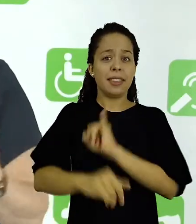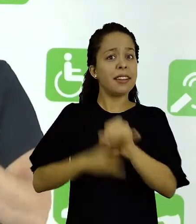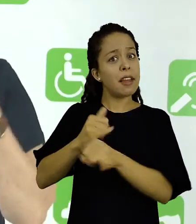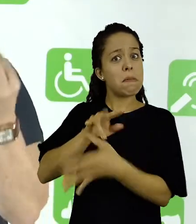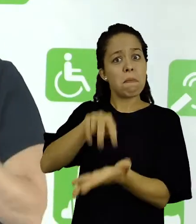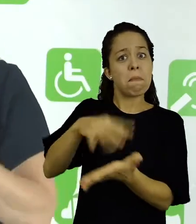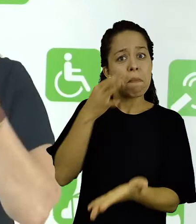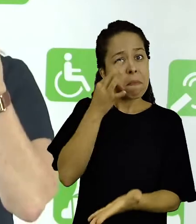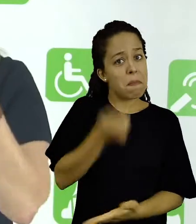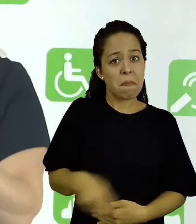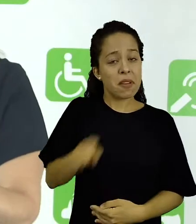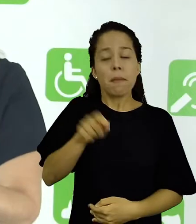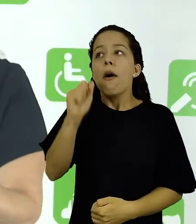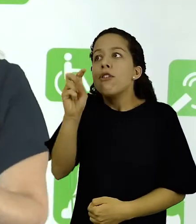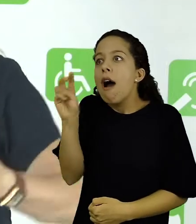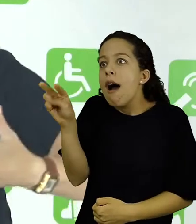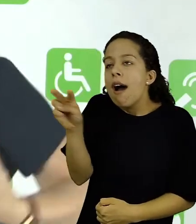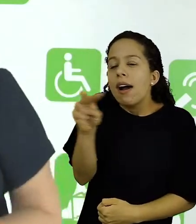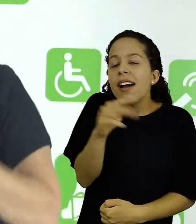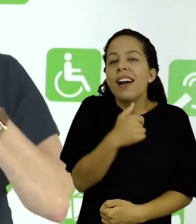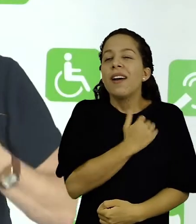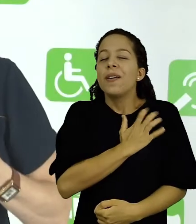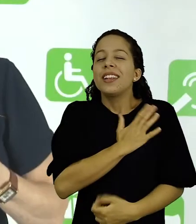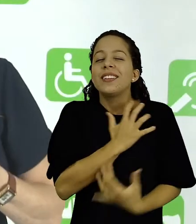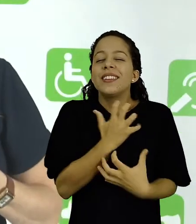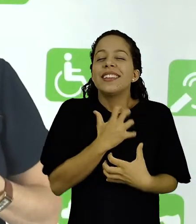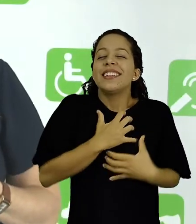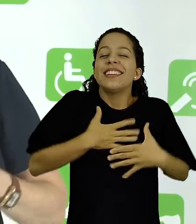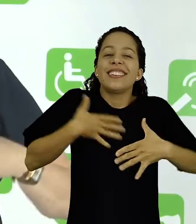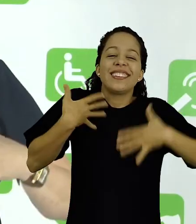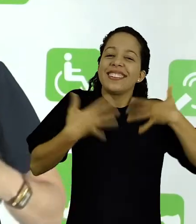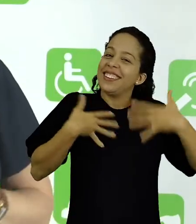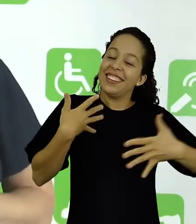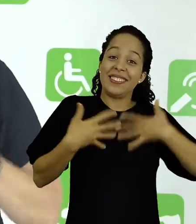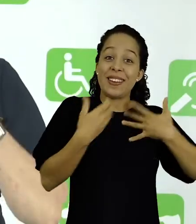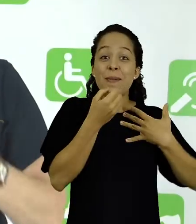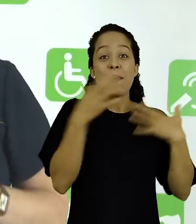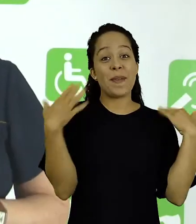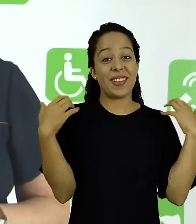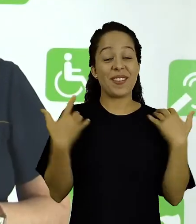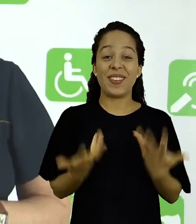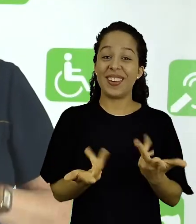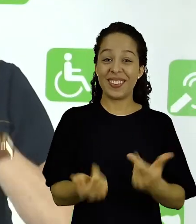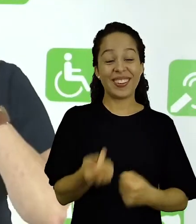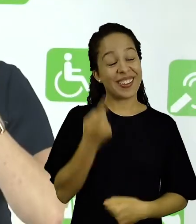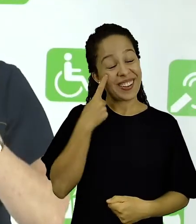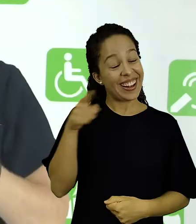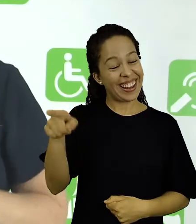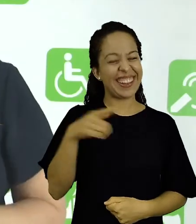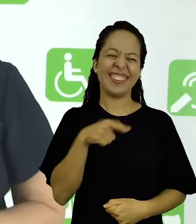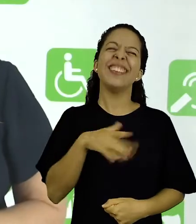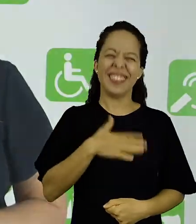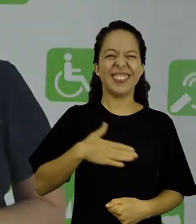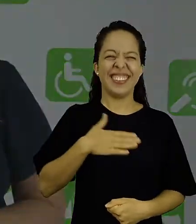deliciar os seus olhos e aquecer o seu coração nesse passeio maravilhoso. Você vai gostar muito!